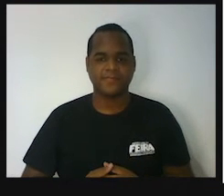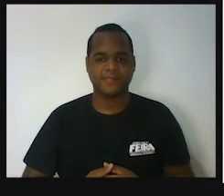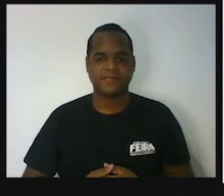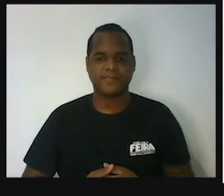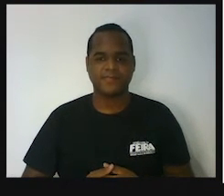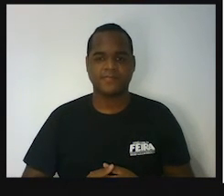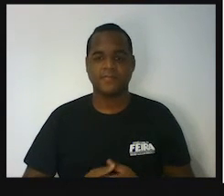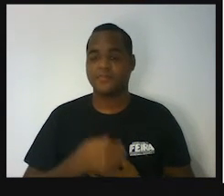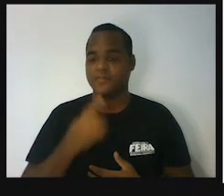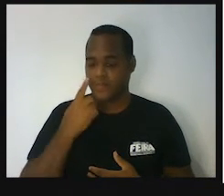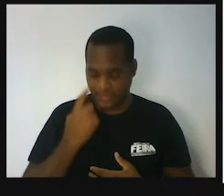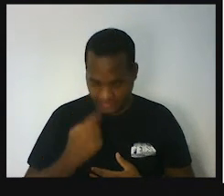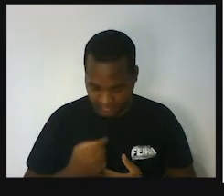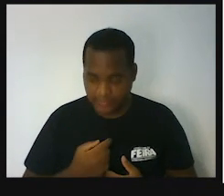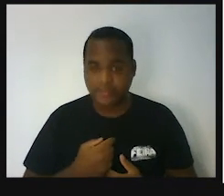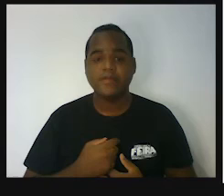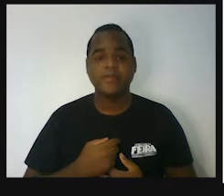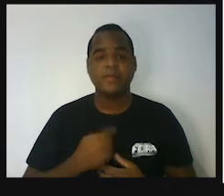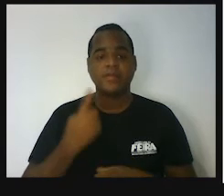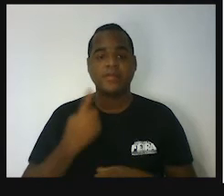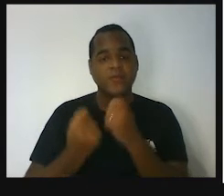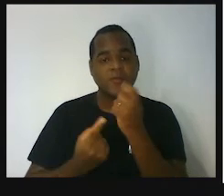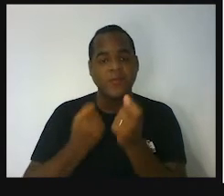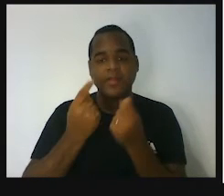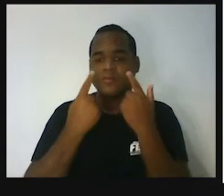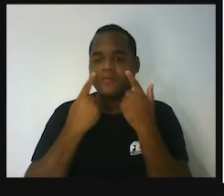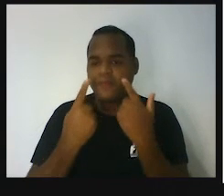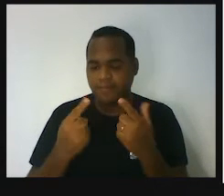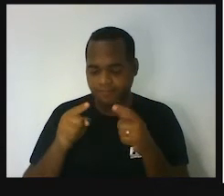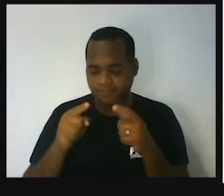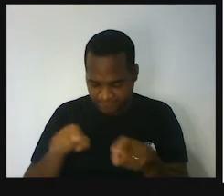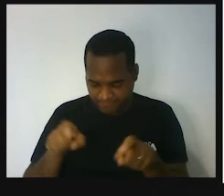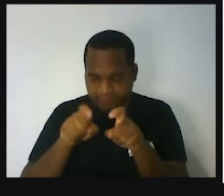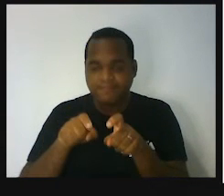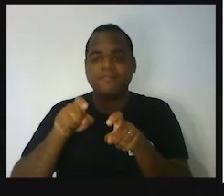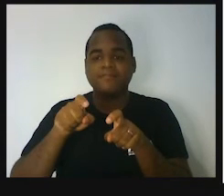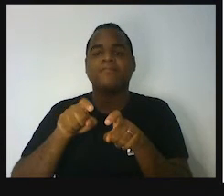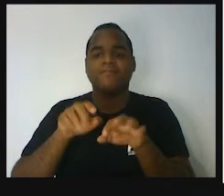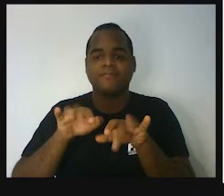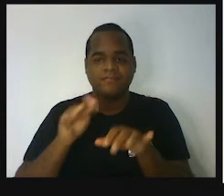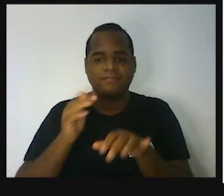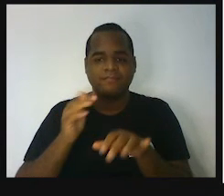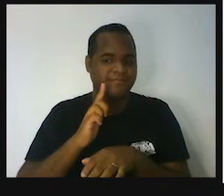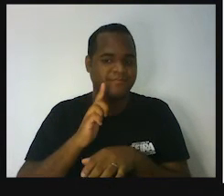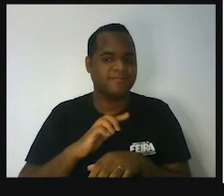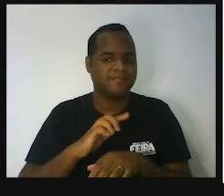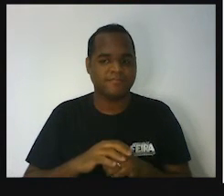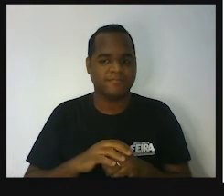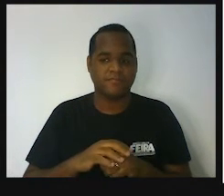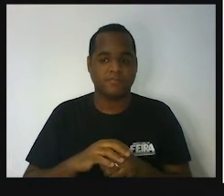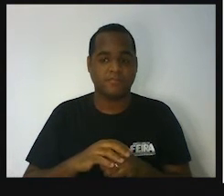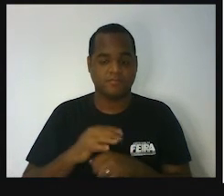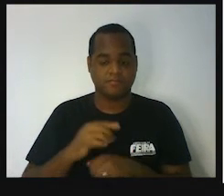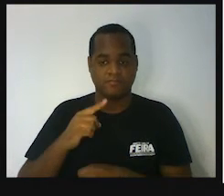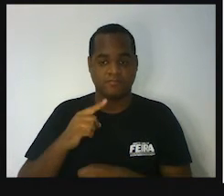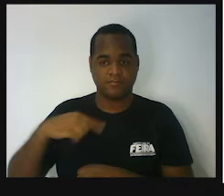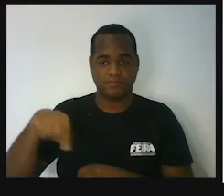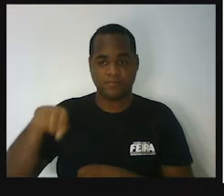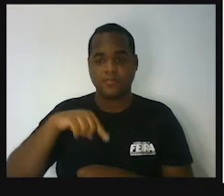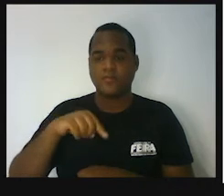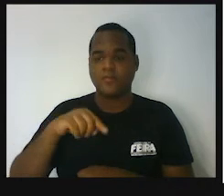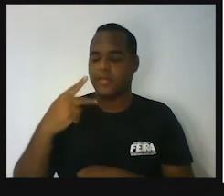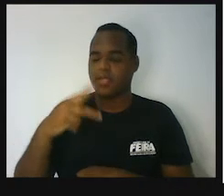cabeça de vez em quando para conseguir ver e digitar, certo? Então, representamos a idade de